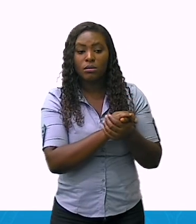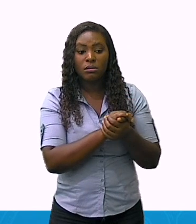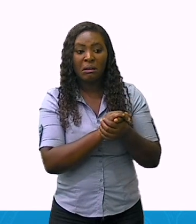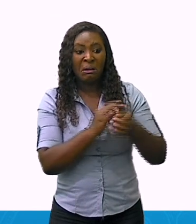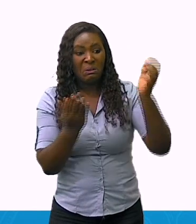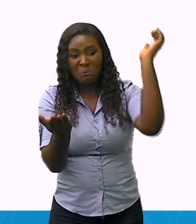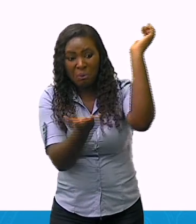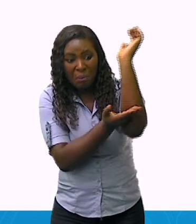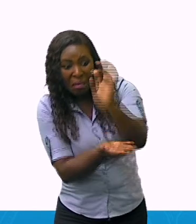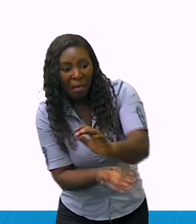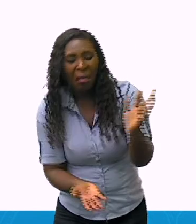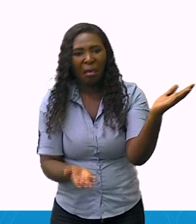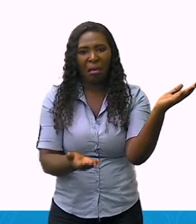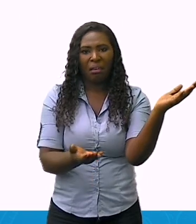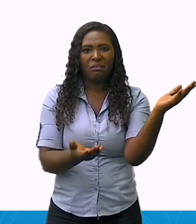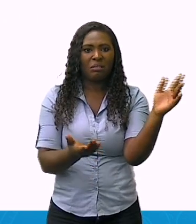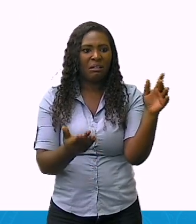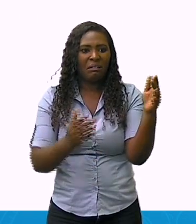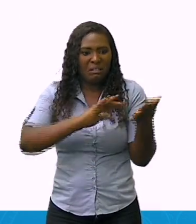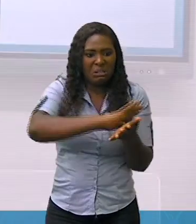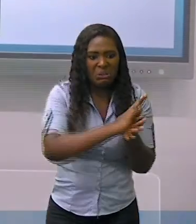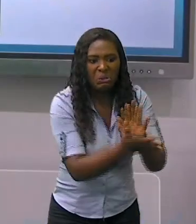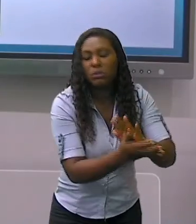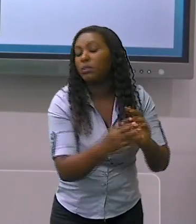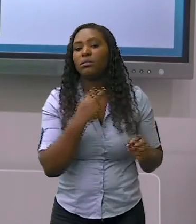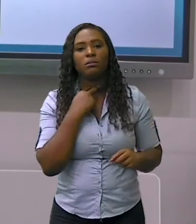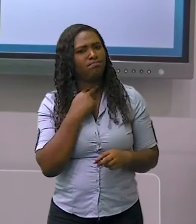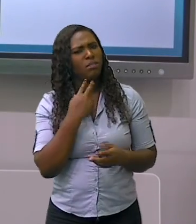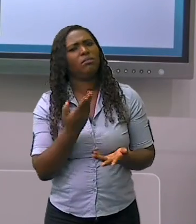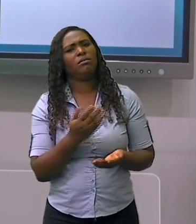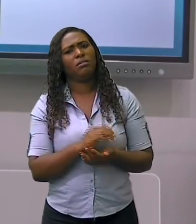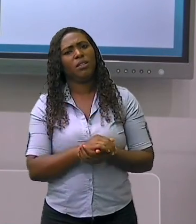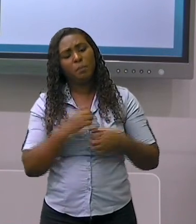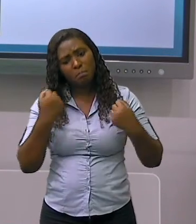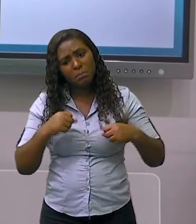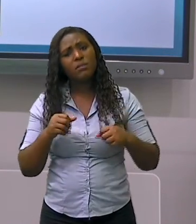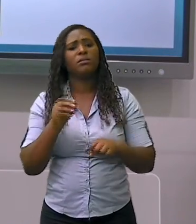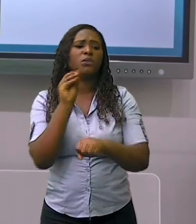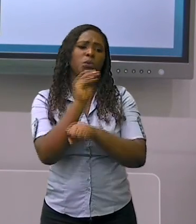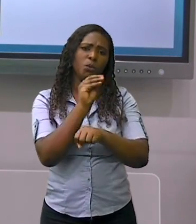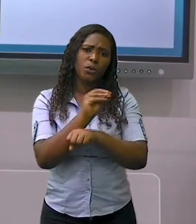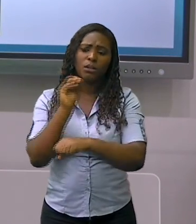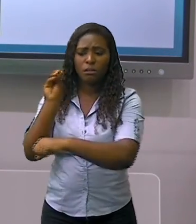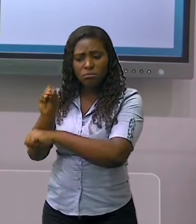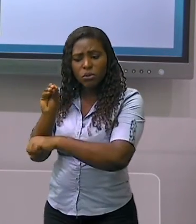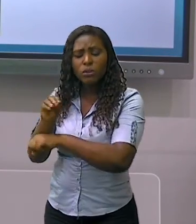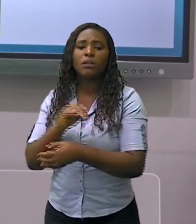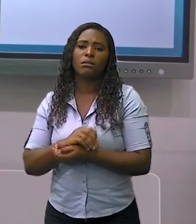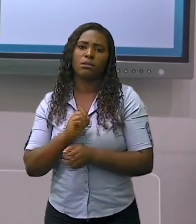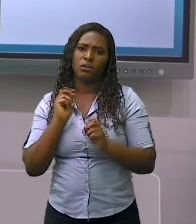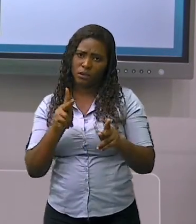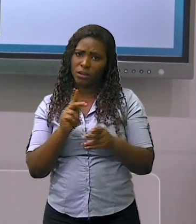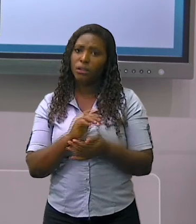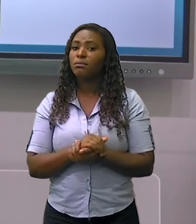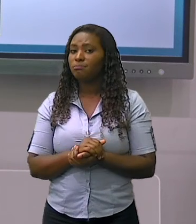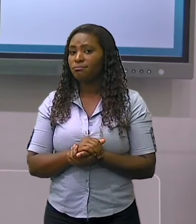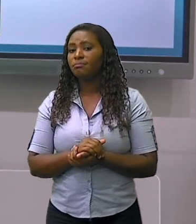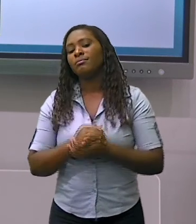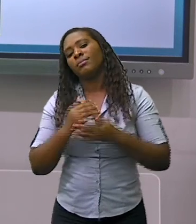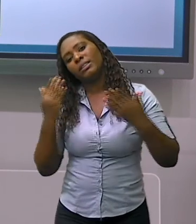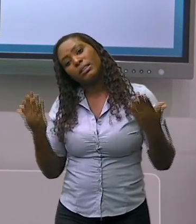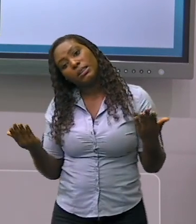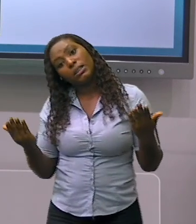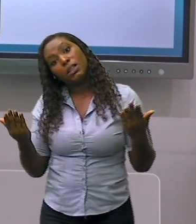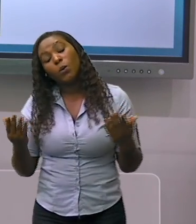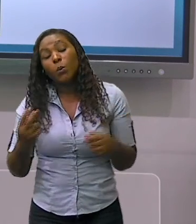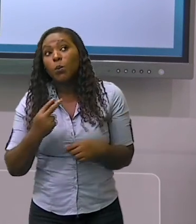e a importância dos elementos culturais e também naturais. Sendo assim, não